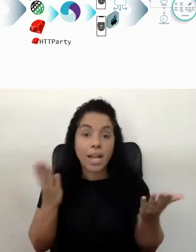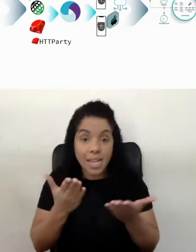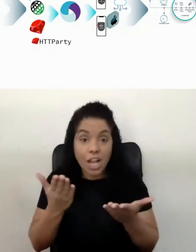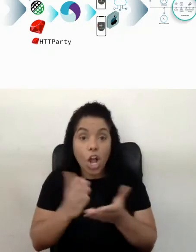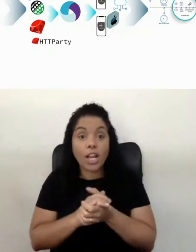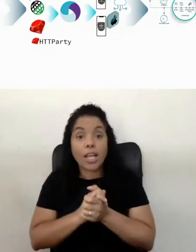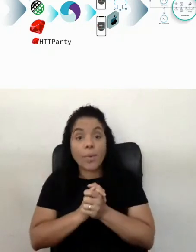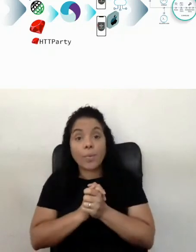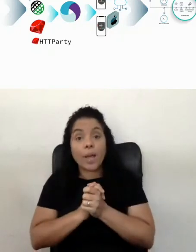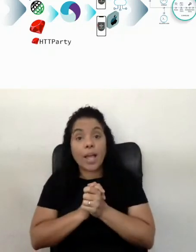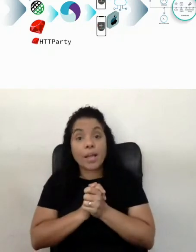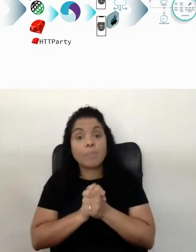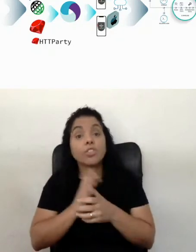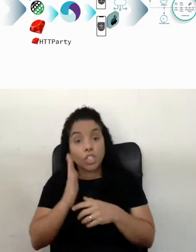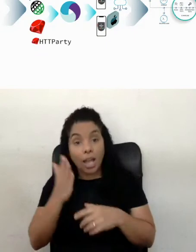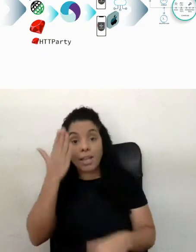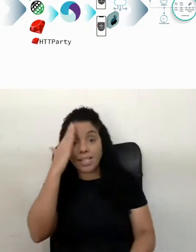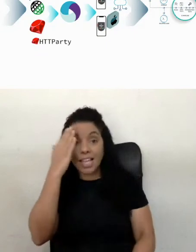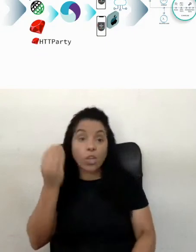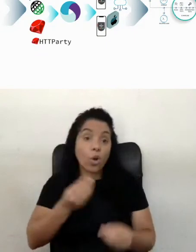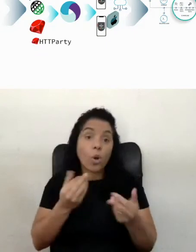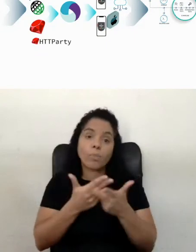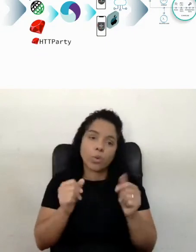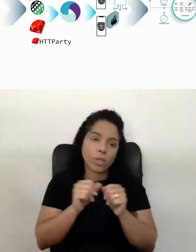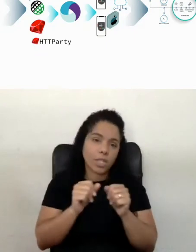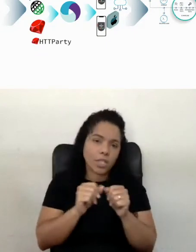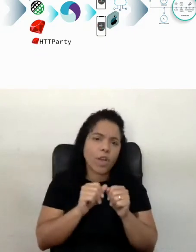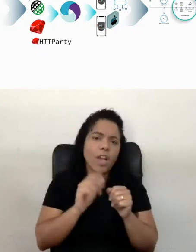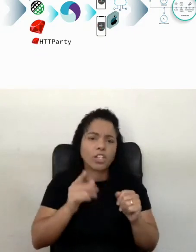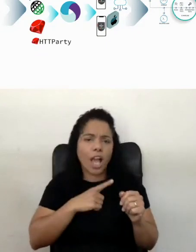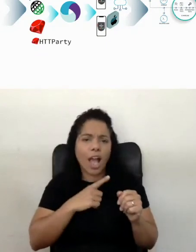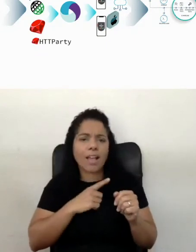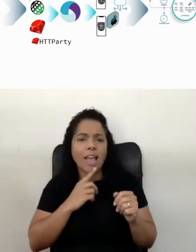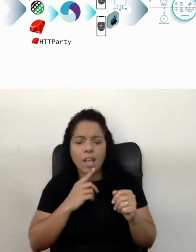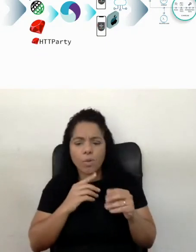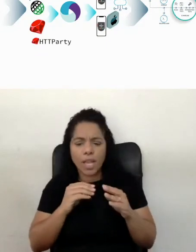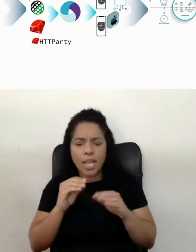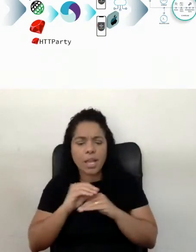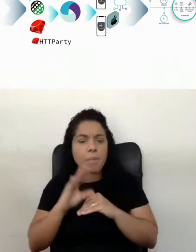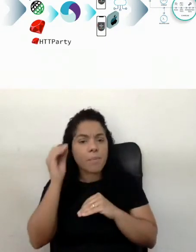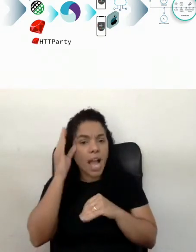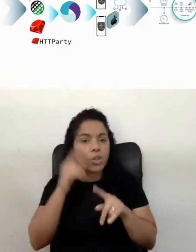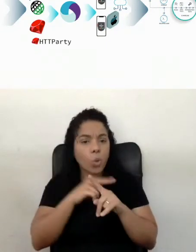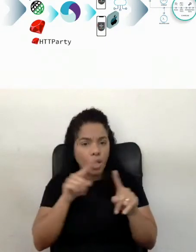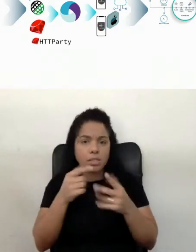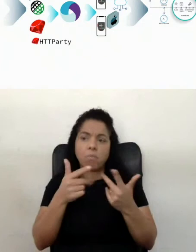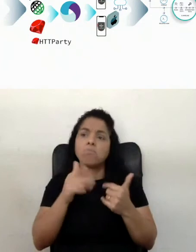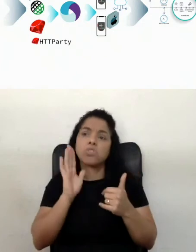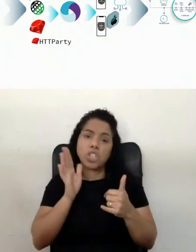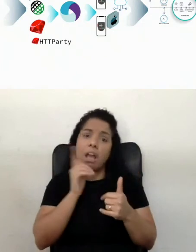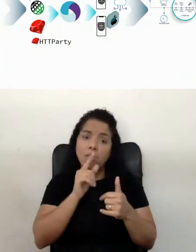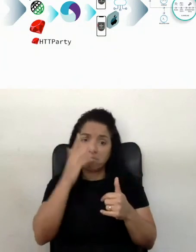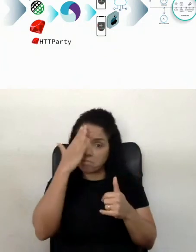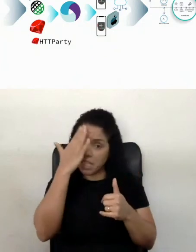eu já entendo como que essas coisas são feitas, já tenho maturação para isso, né, já